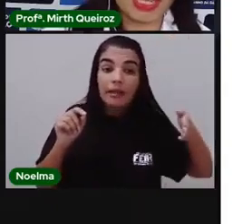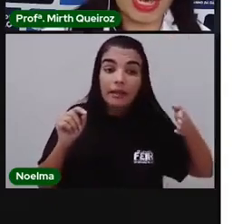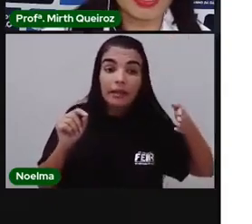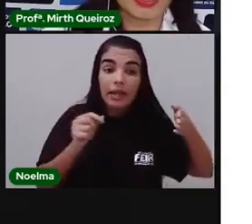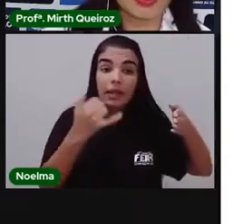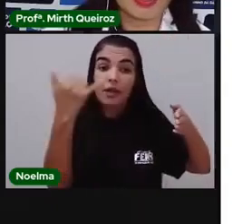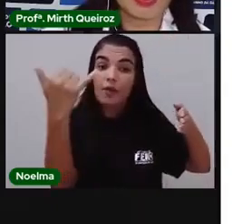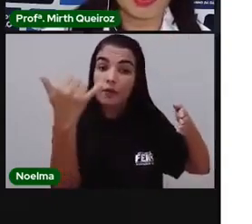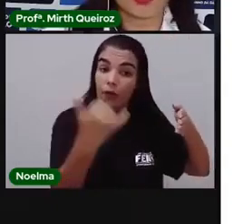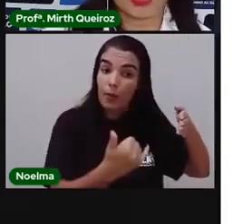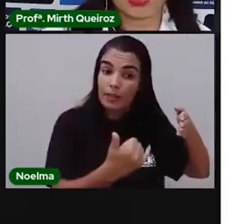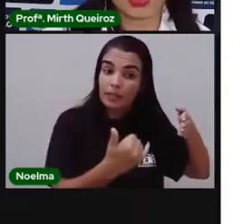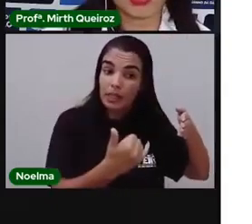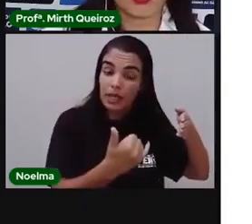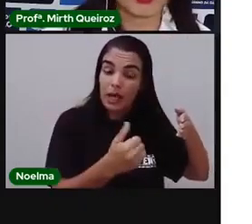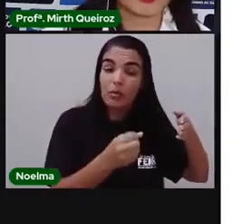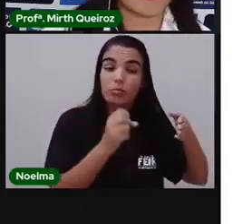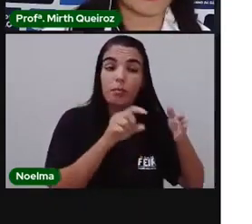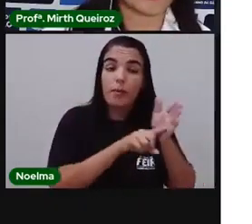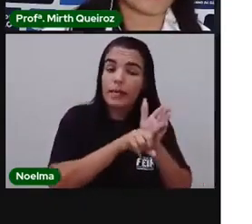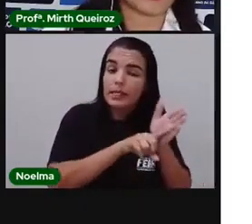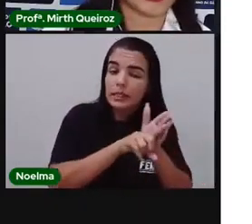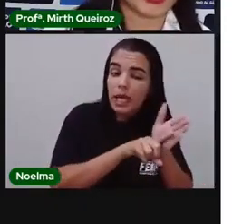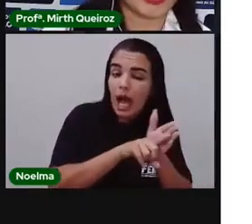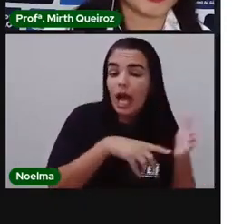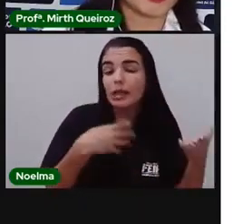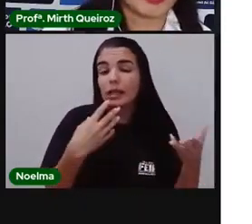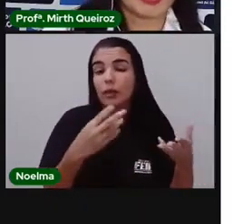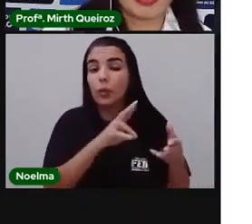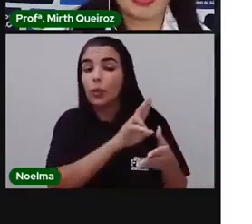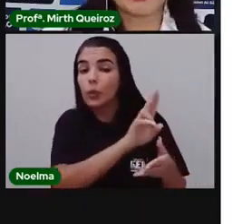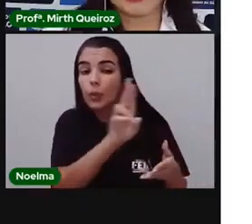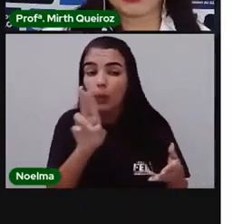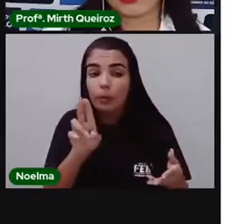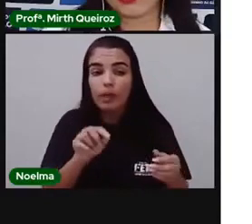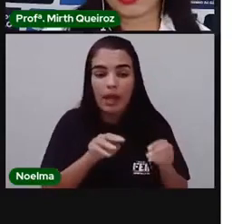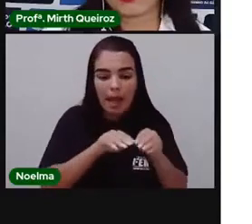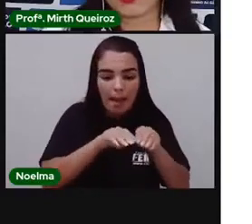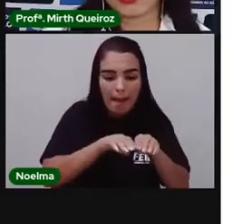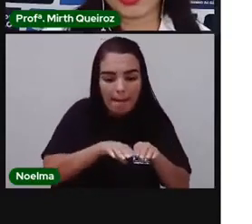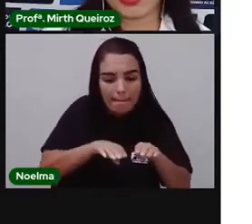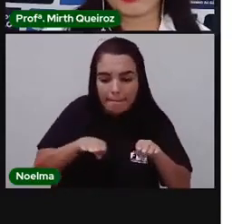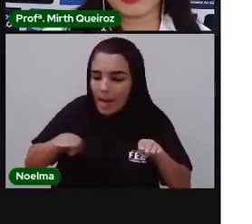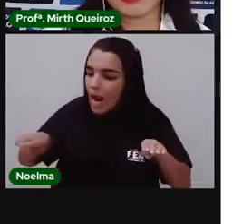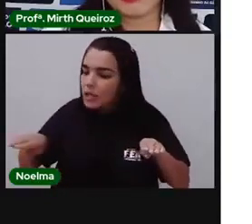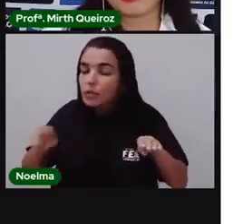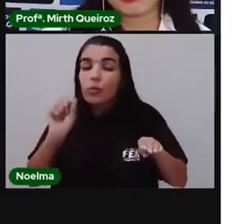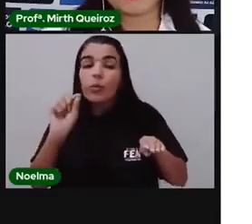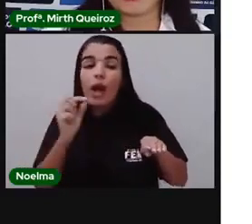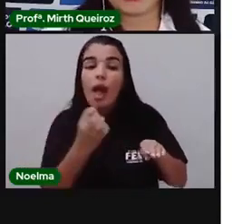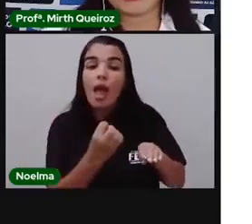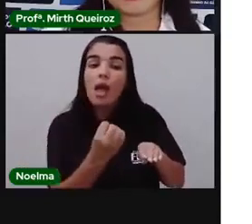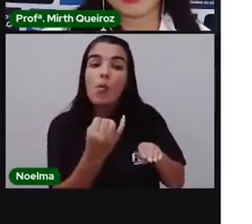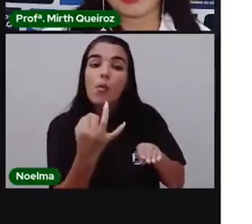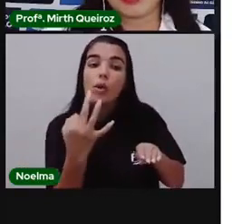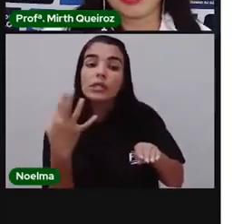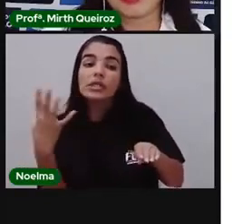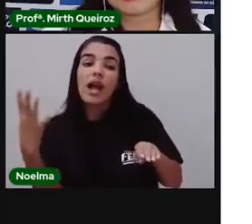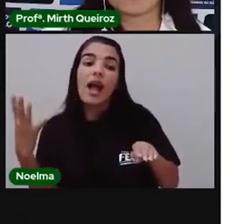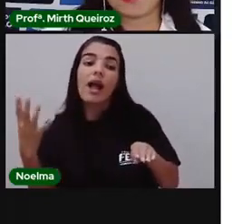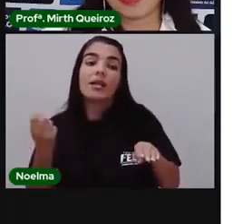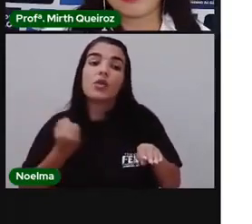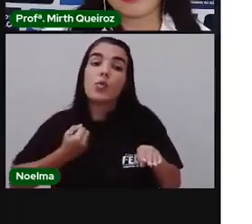pesquisadas, né, das questões que foram investigadas, aqui a gente coloca as quantidades, e a gente vai utilizar